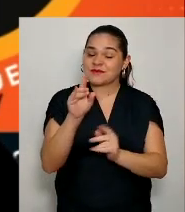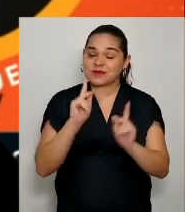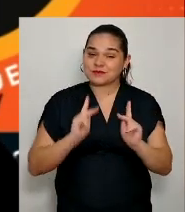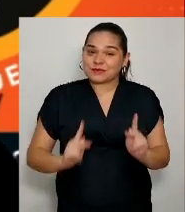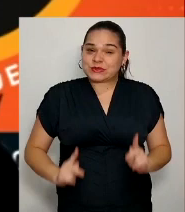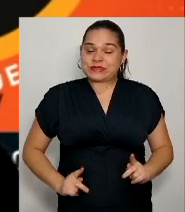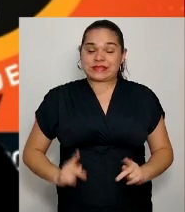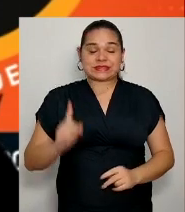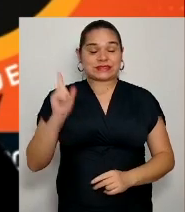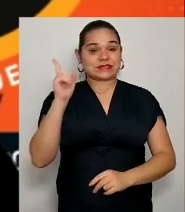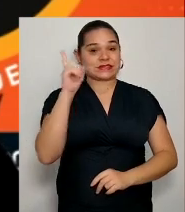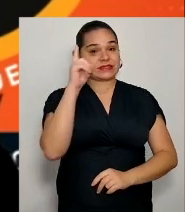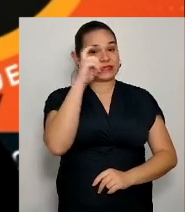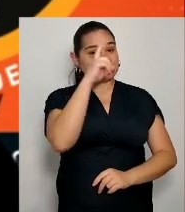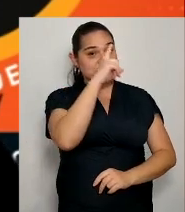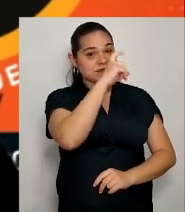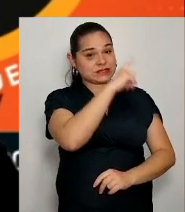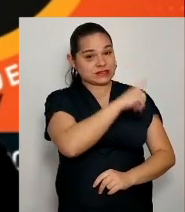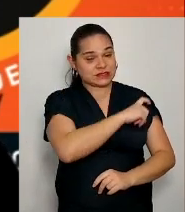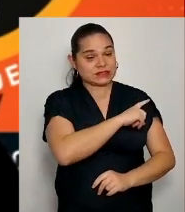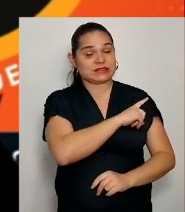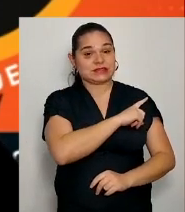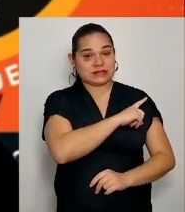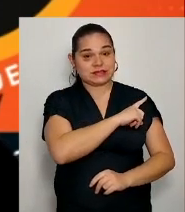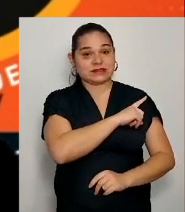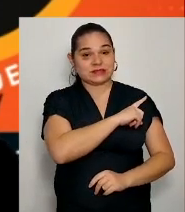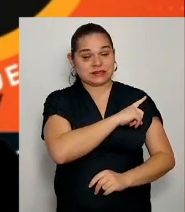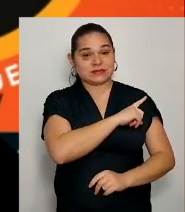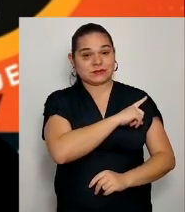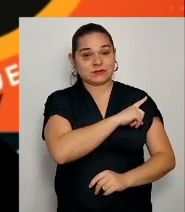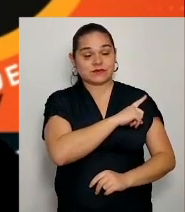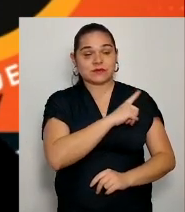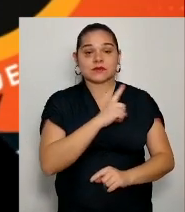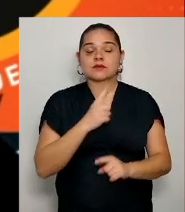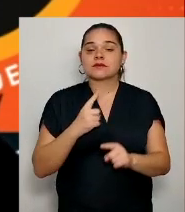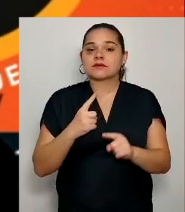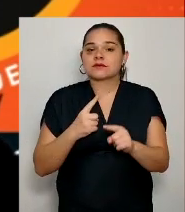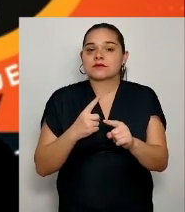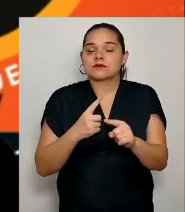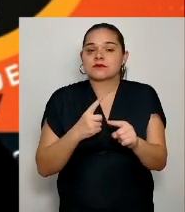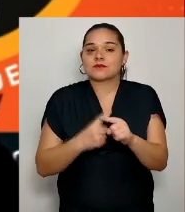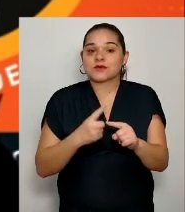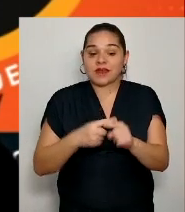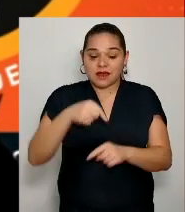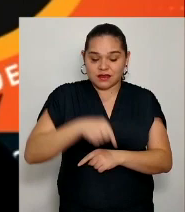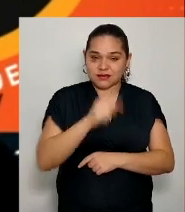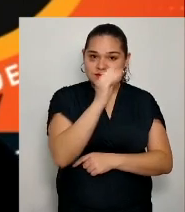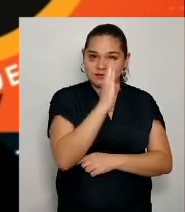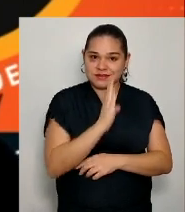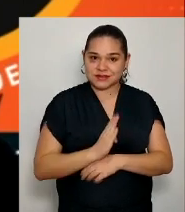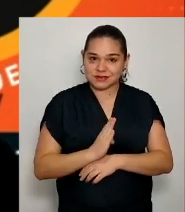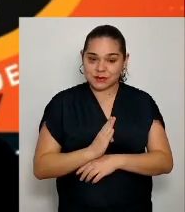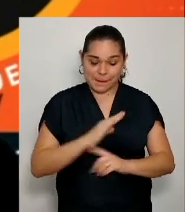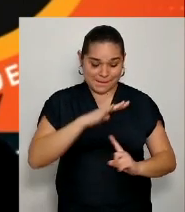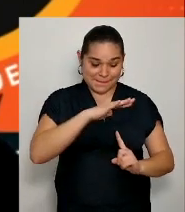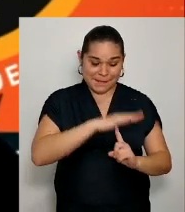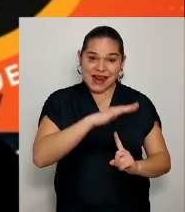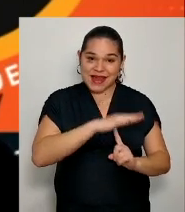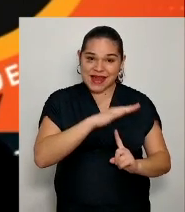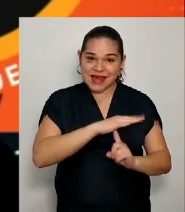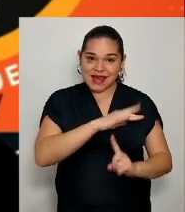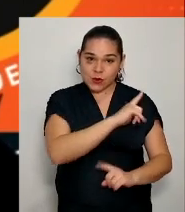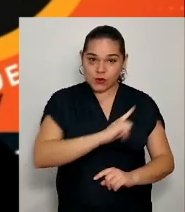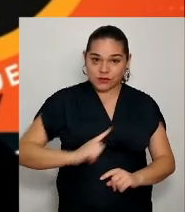a administração da Renault, porque no Brasil, o Paraná, principalmente, tem investido nessa